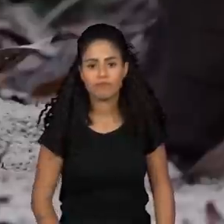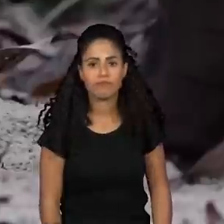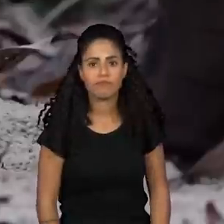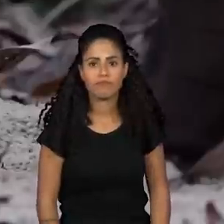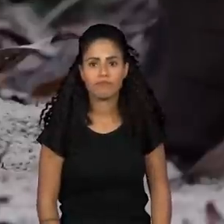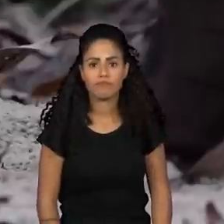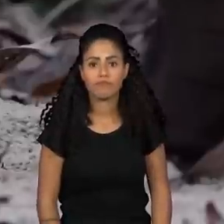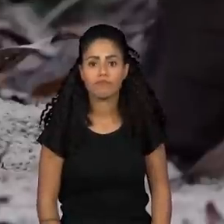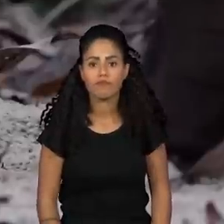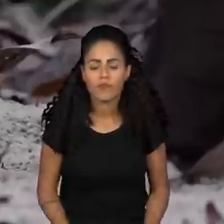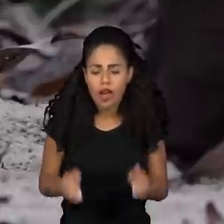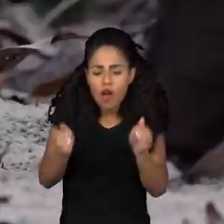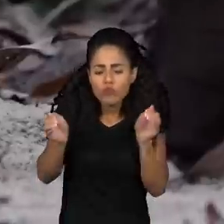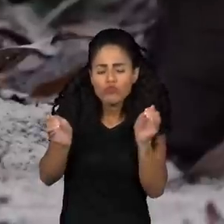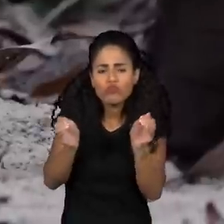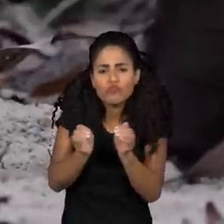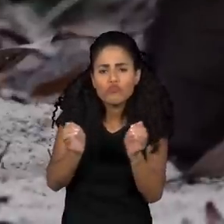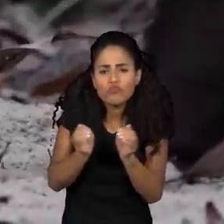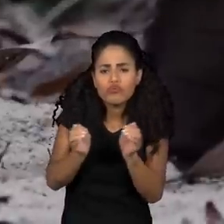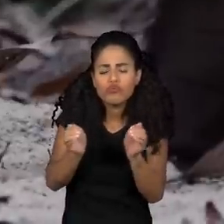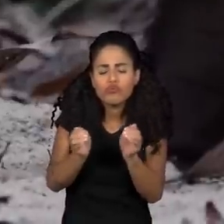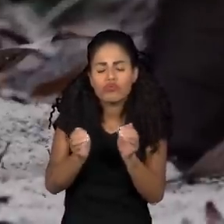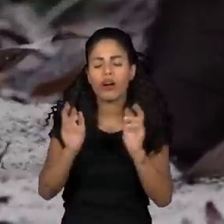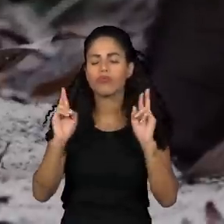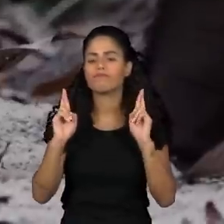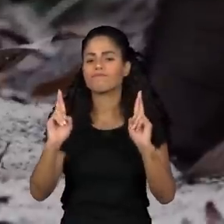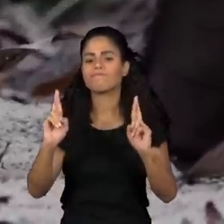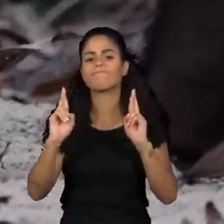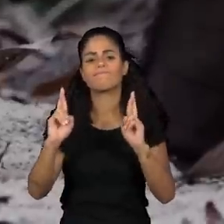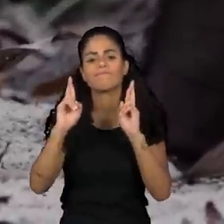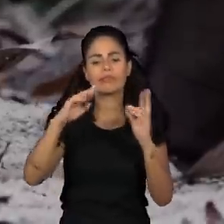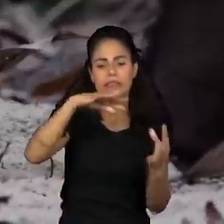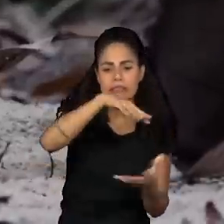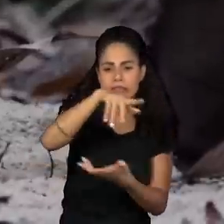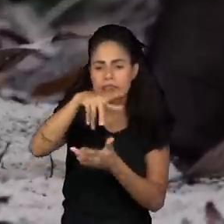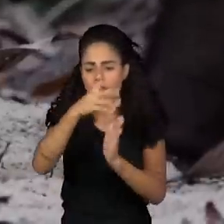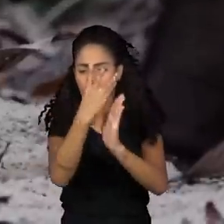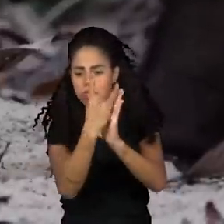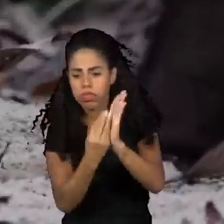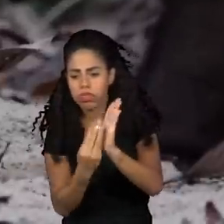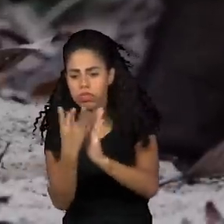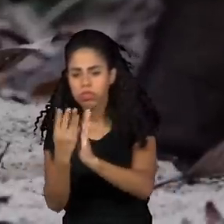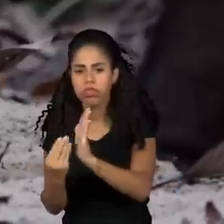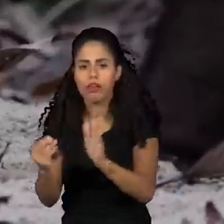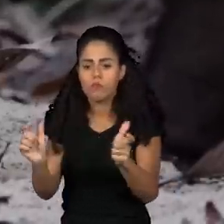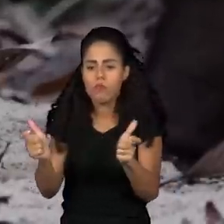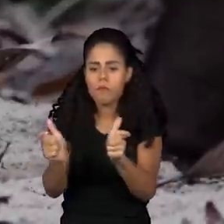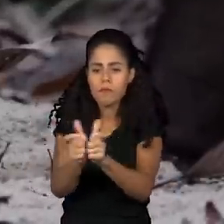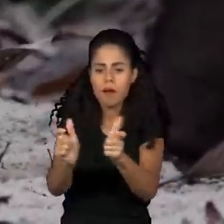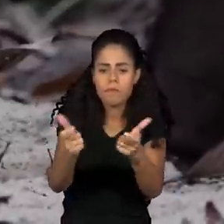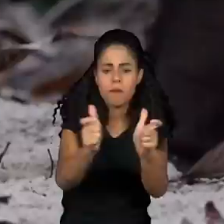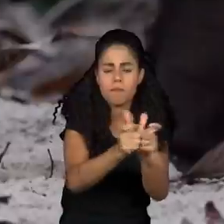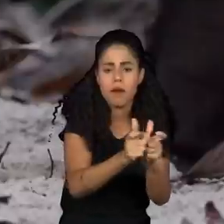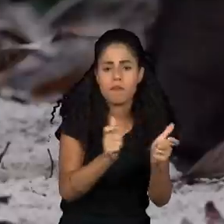A filhote é um sinal de esperança em um mundo à beira da sexta extinção de espécies.